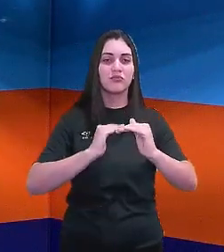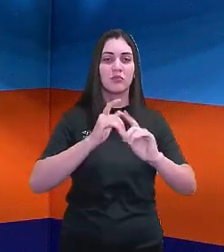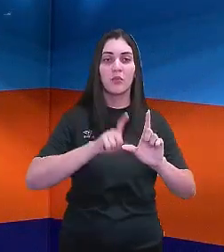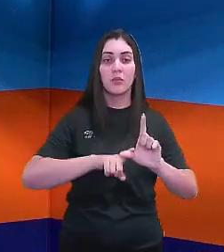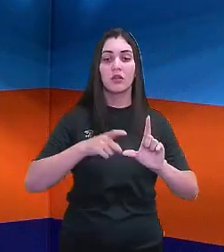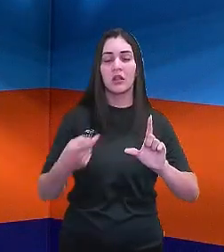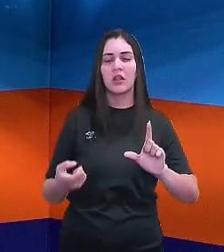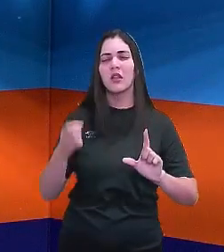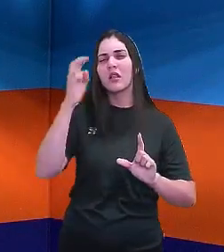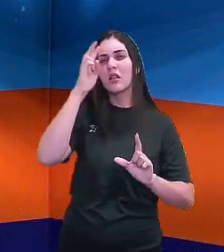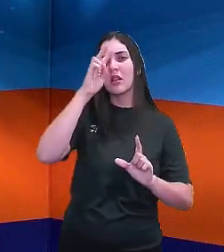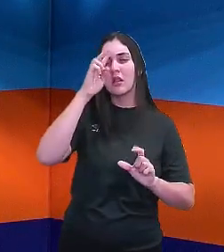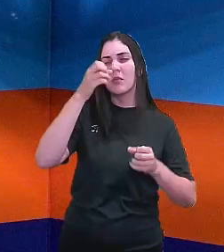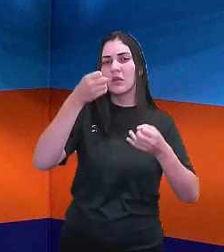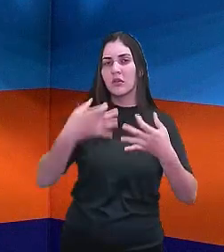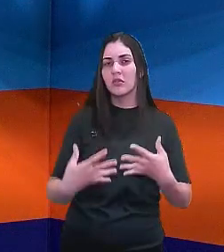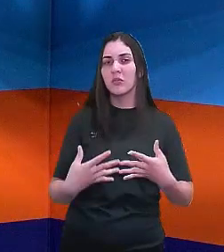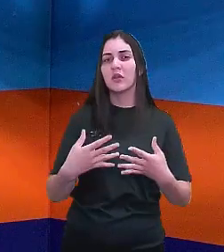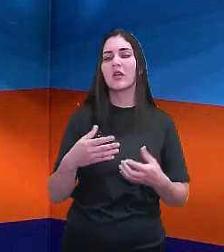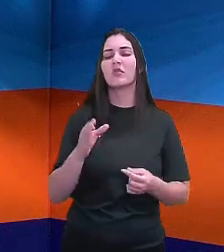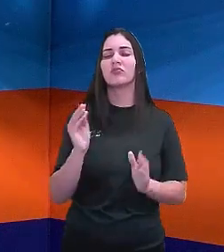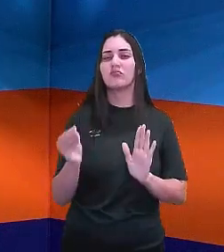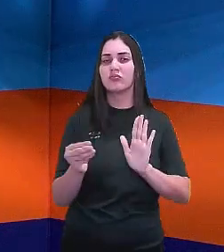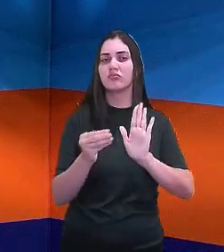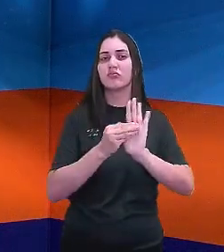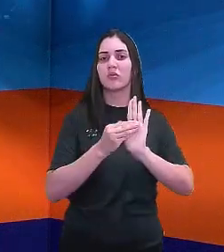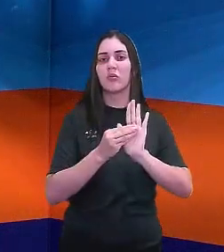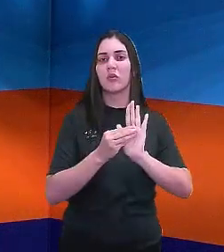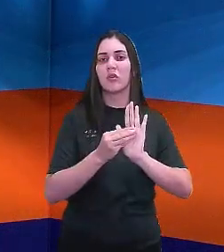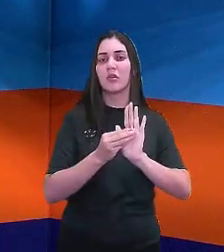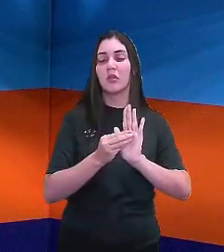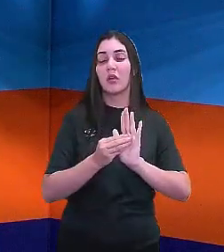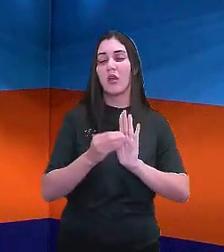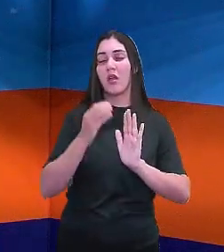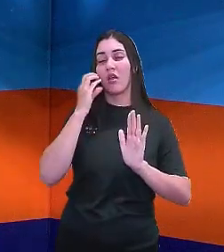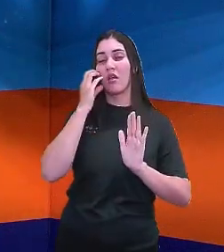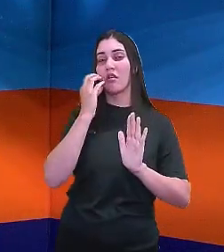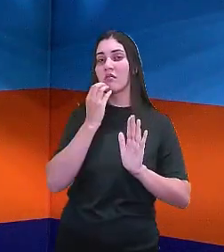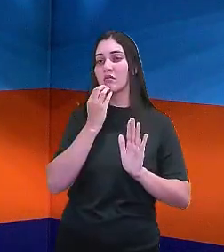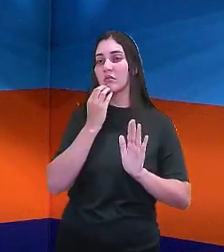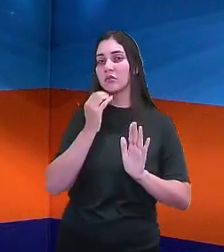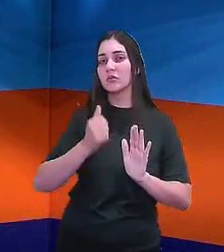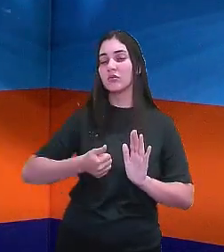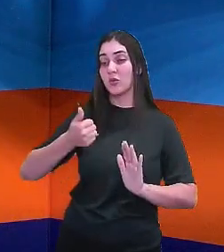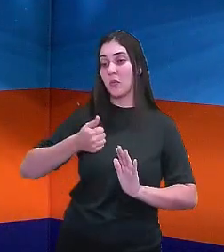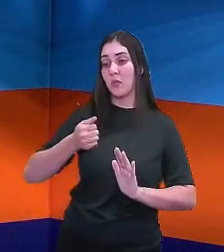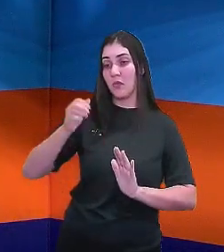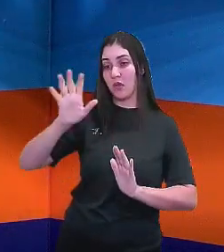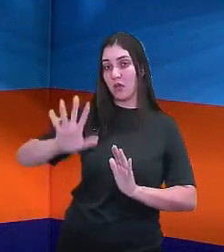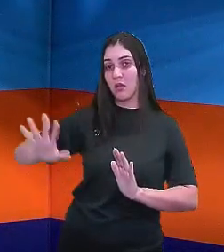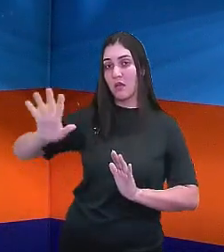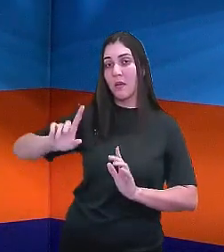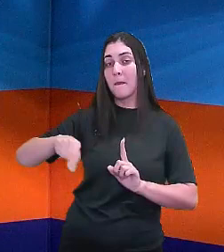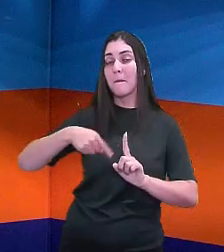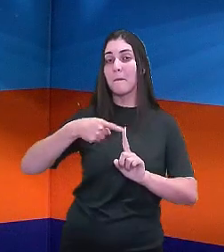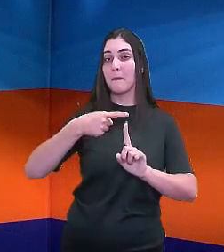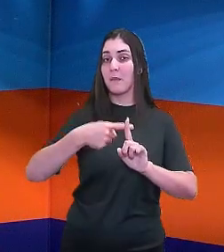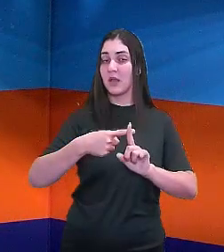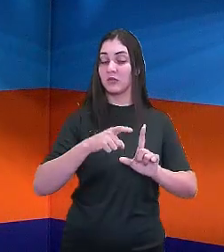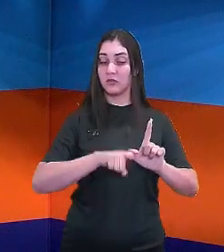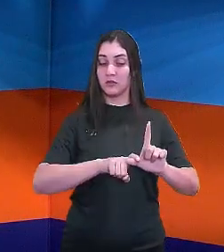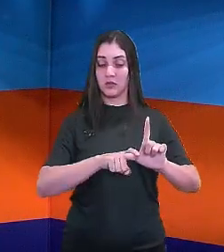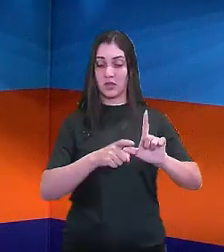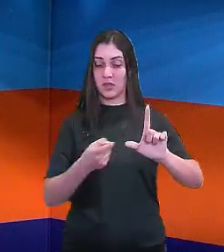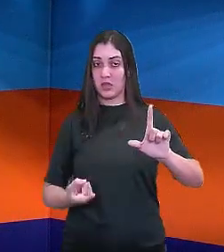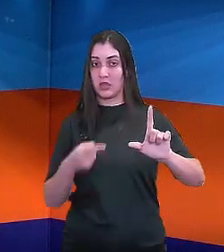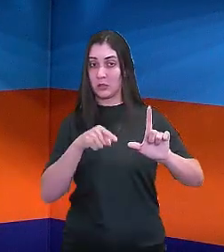quando eu mencionei aqui que eu tinha colocado a figura de Dom Pedro, mas que a independência não